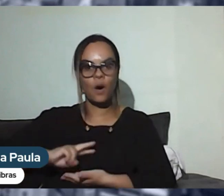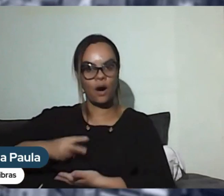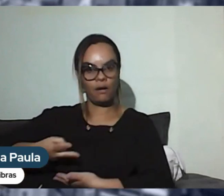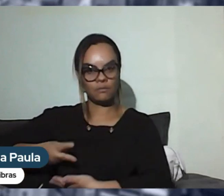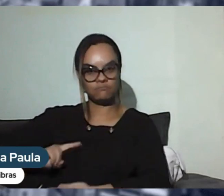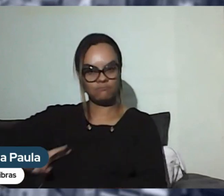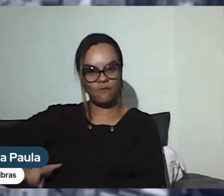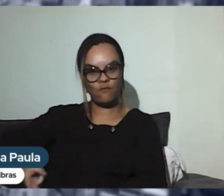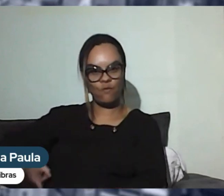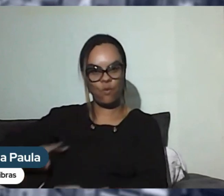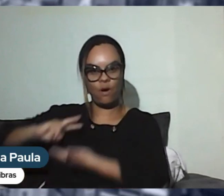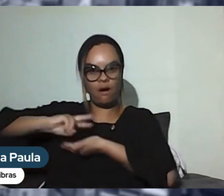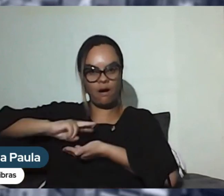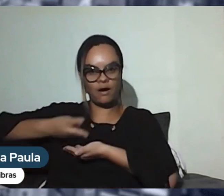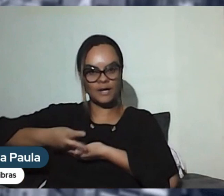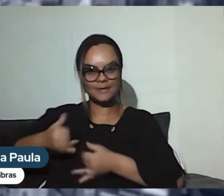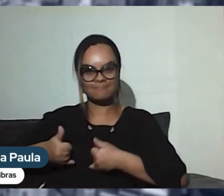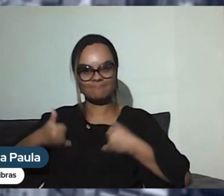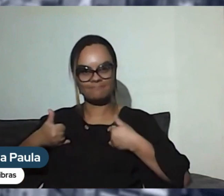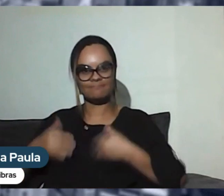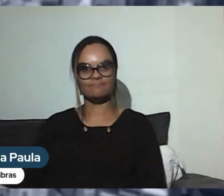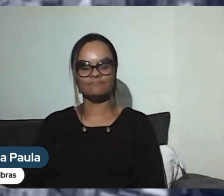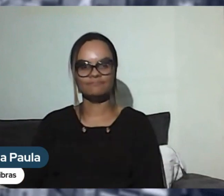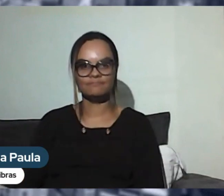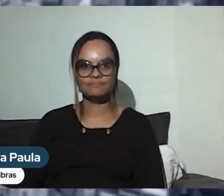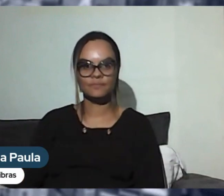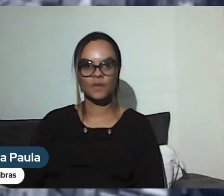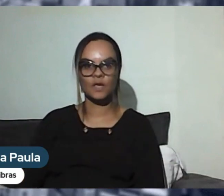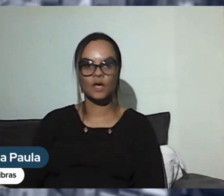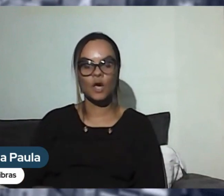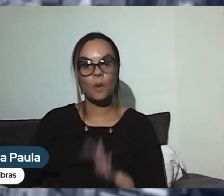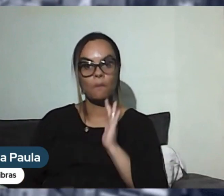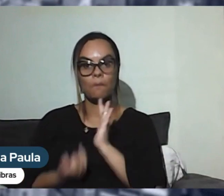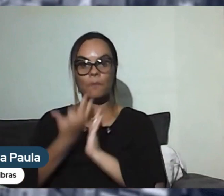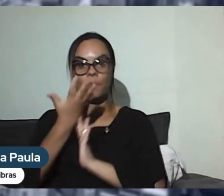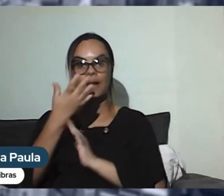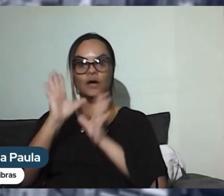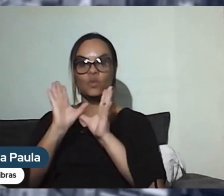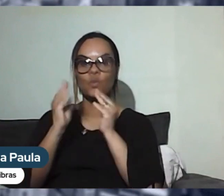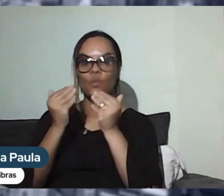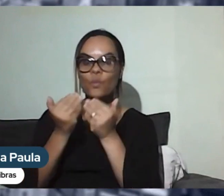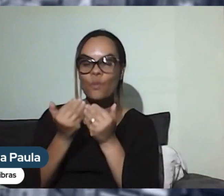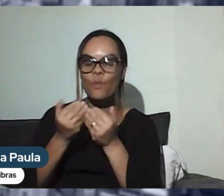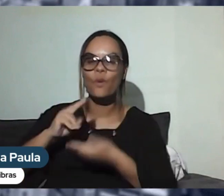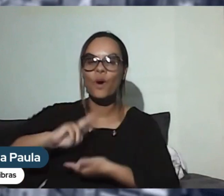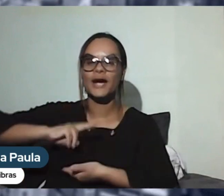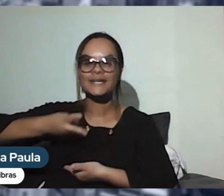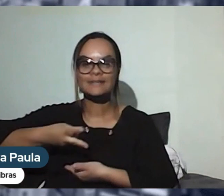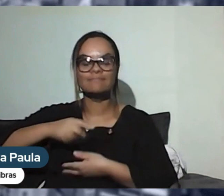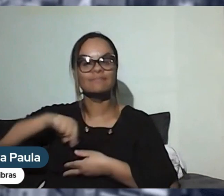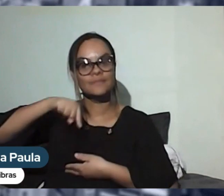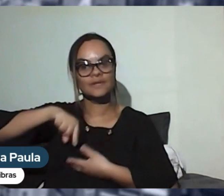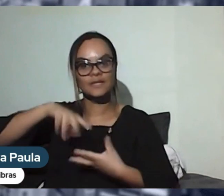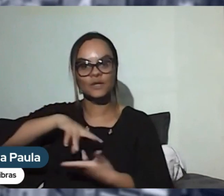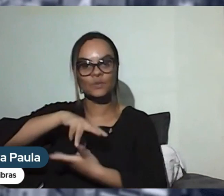Faço com muito orgulho dizer que ela é uma das fundadoras da Liga de Transplantados do Brasil.